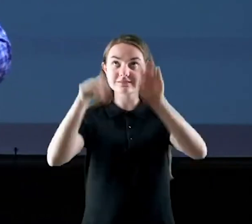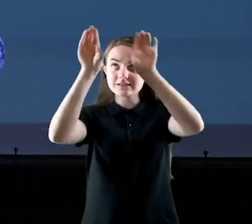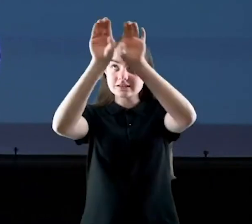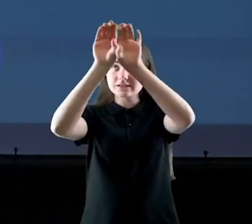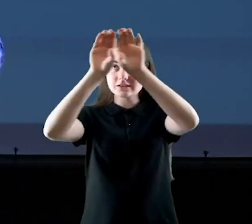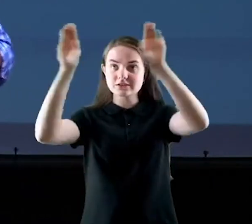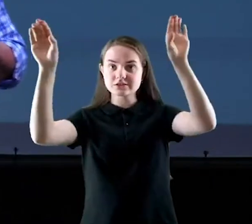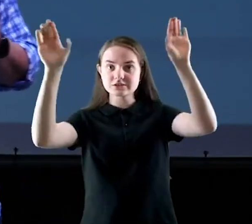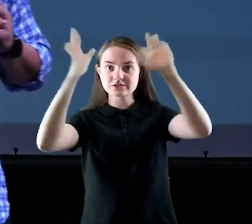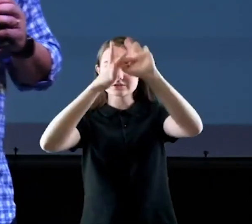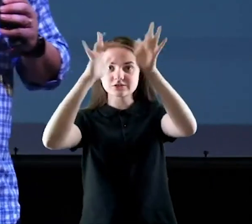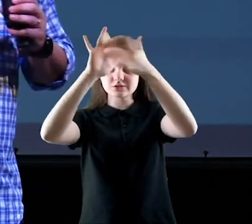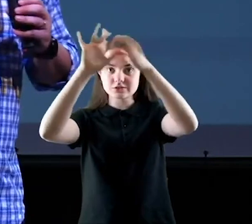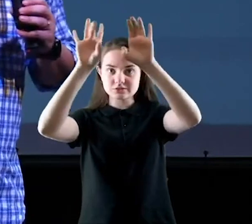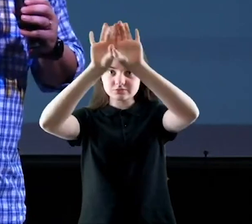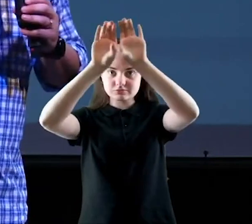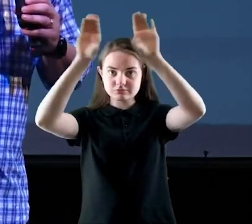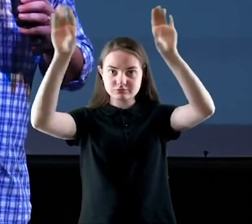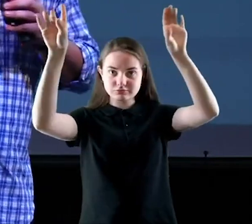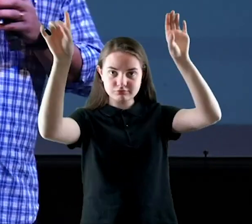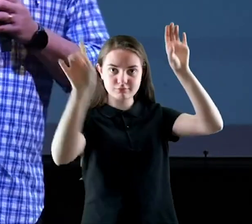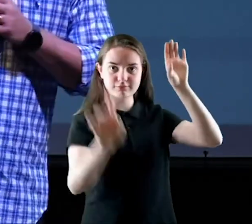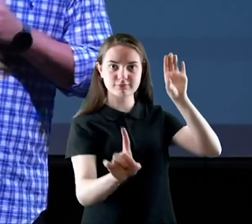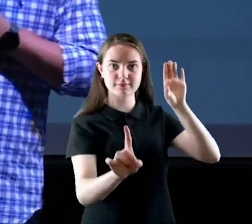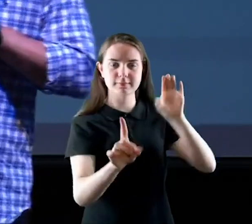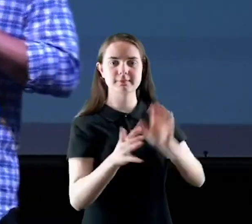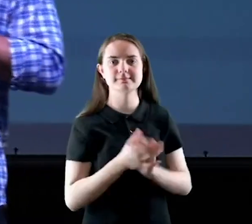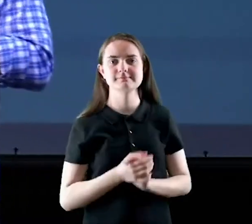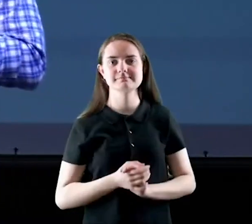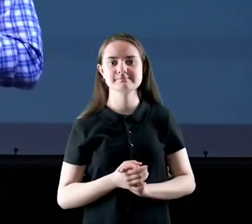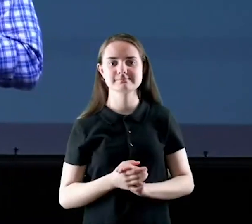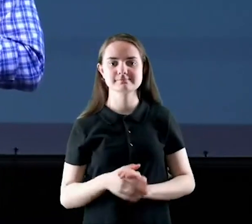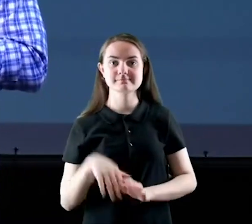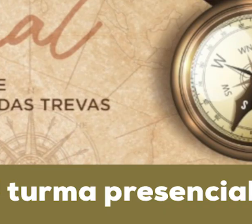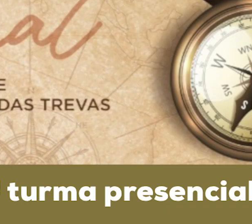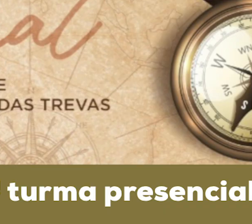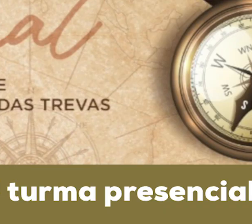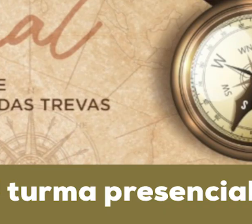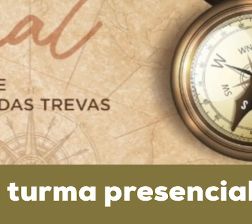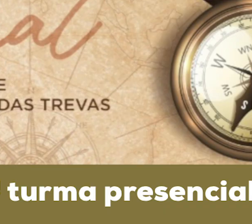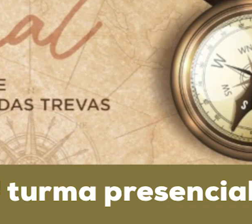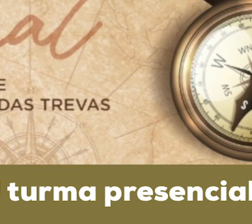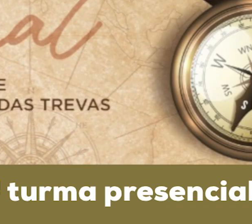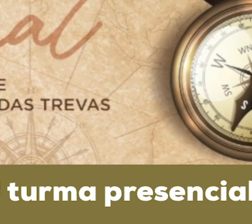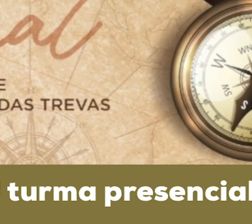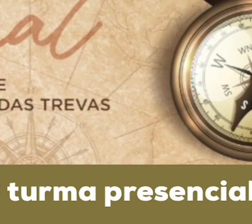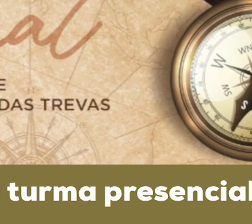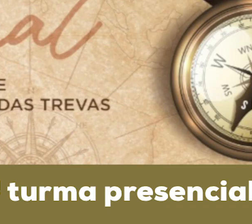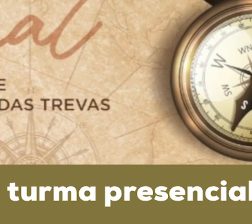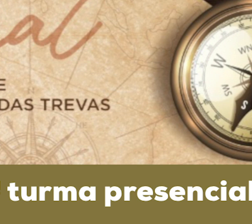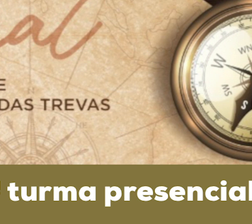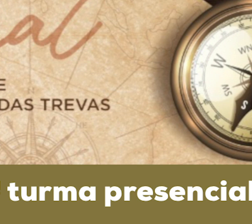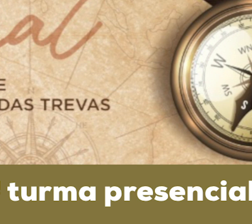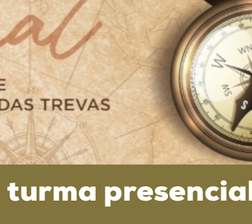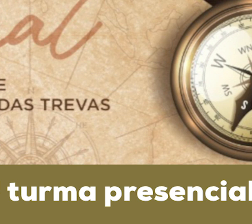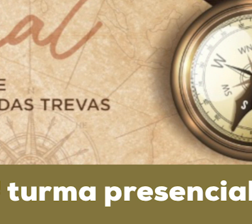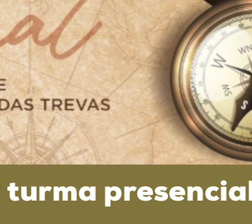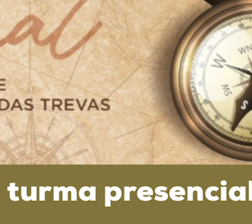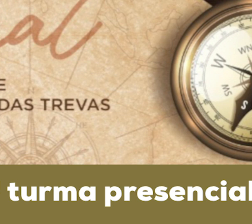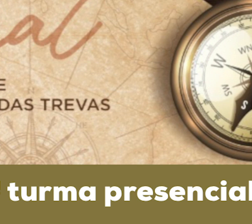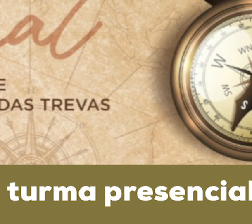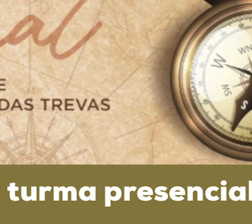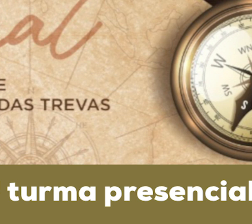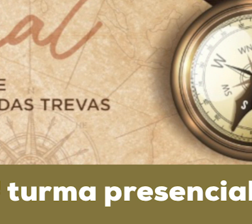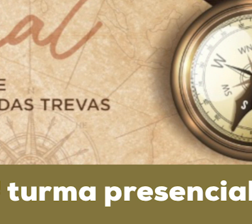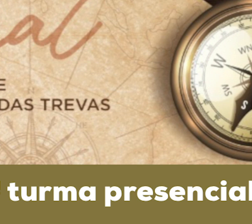ser revelada no último tempo a sua salvação, se você permanecer em Cristo, não precisa ter medo